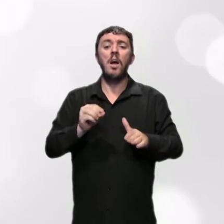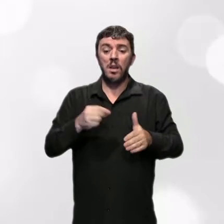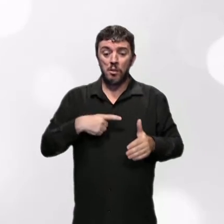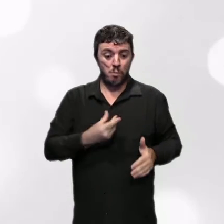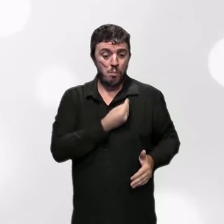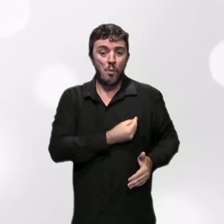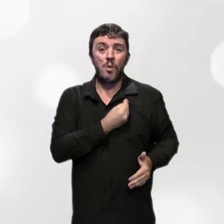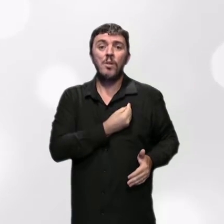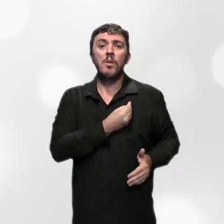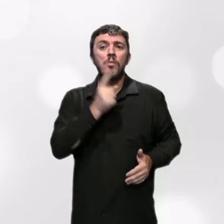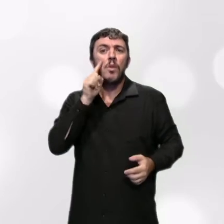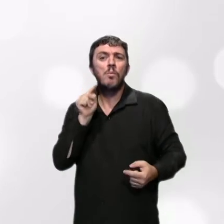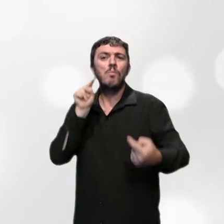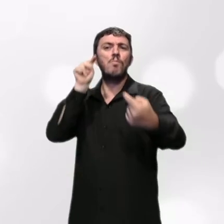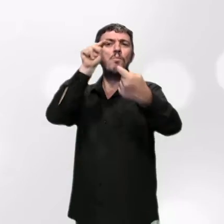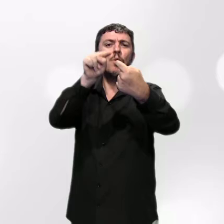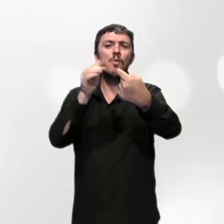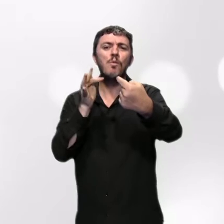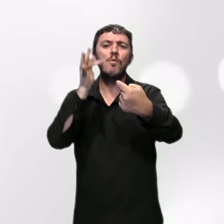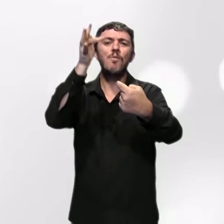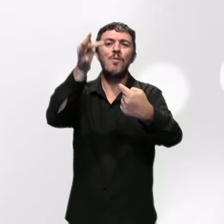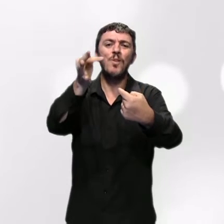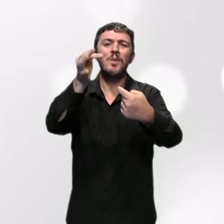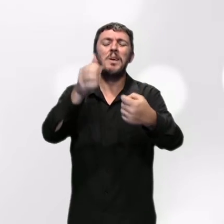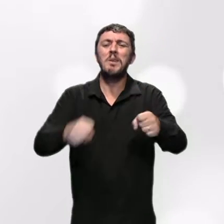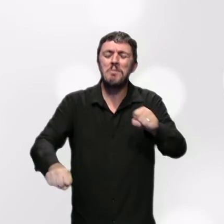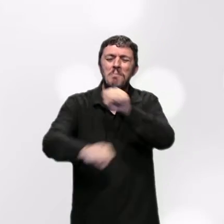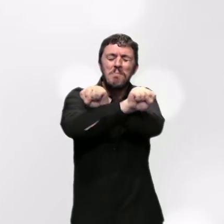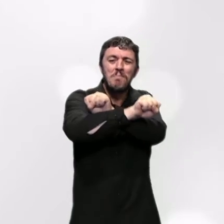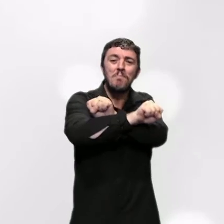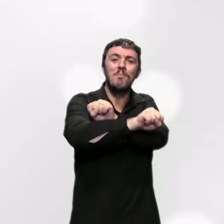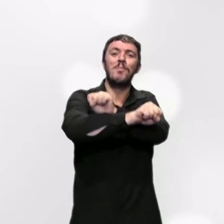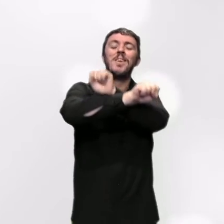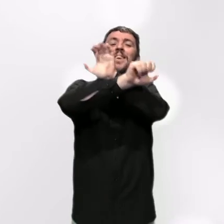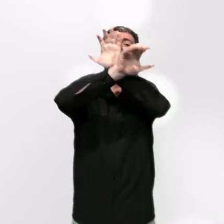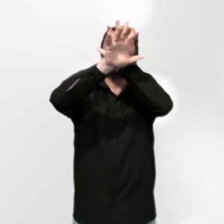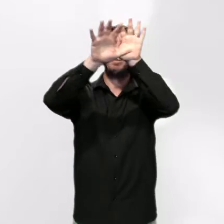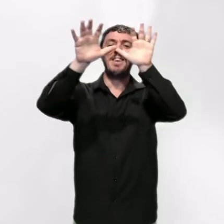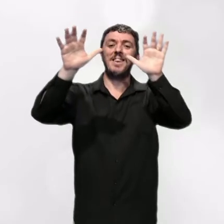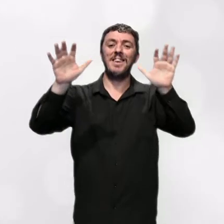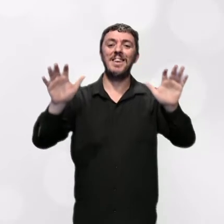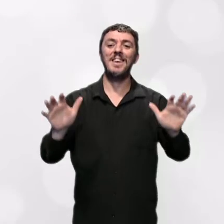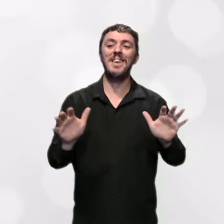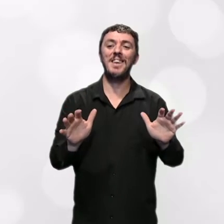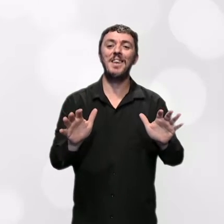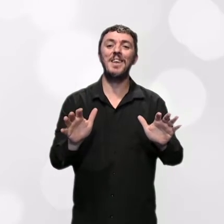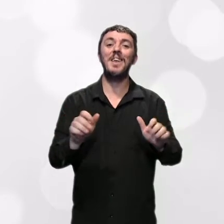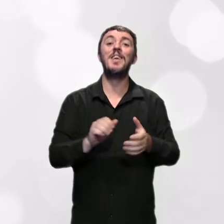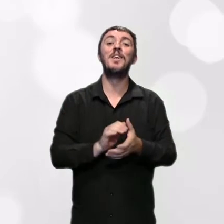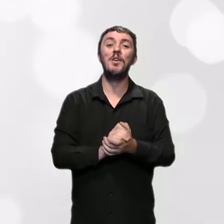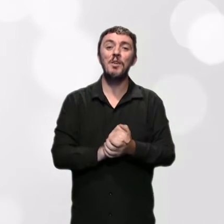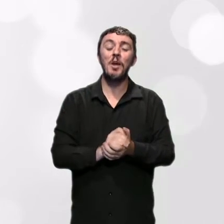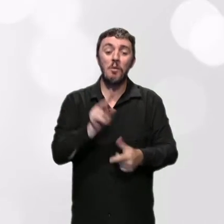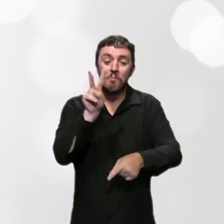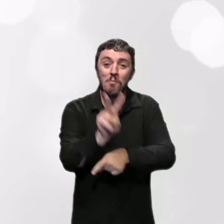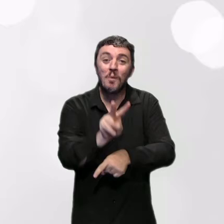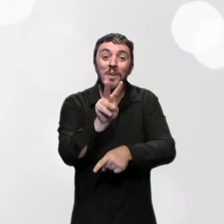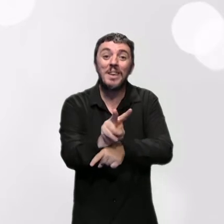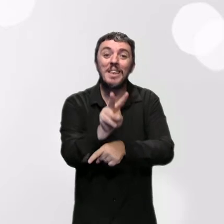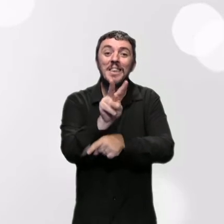futuro. É o cárcere e a libertação, a sombra e a luz,